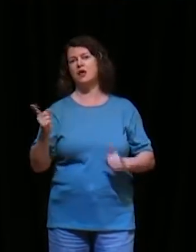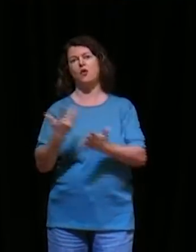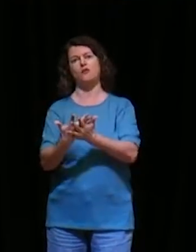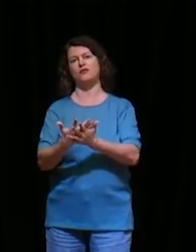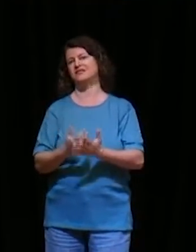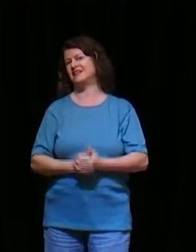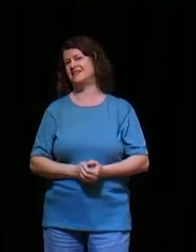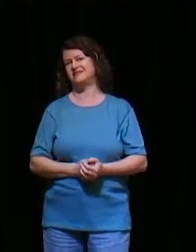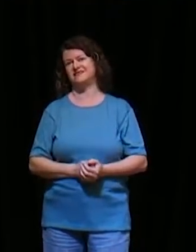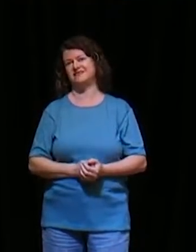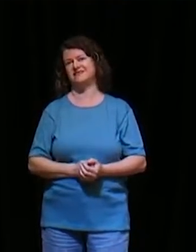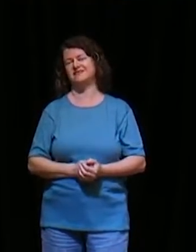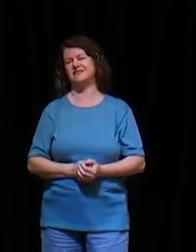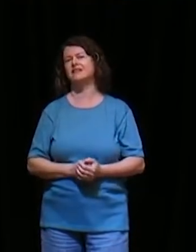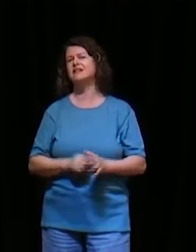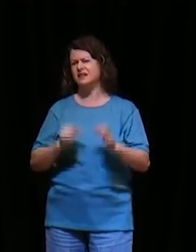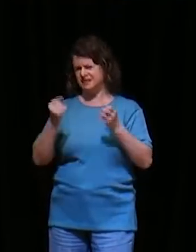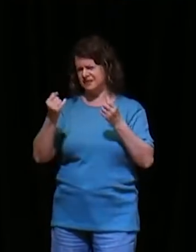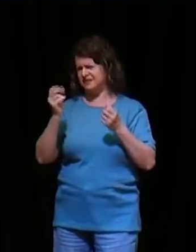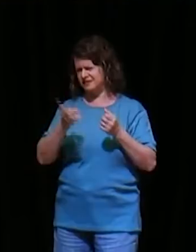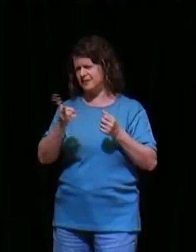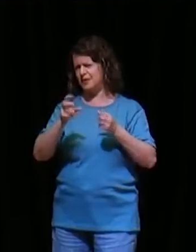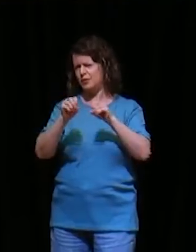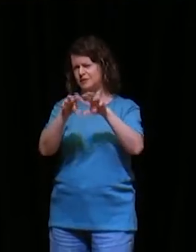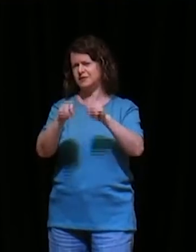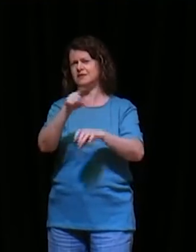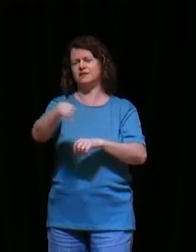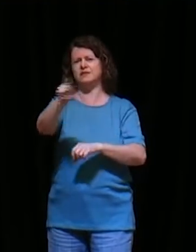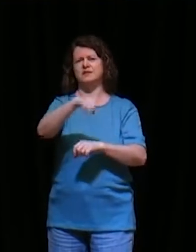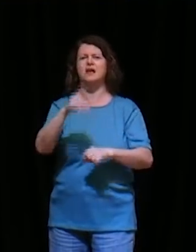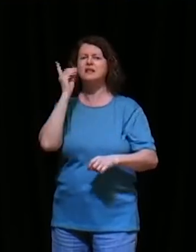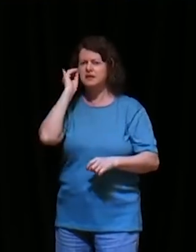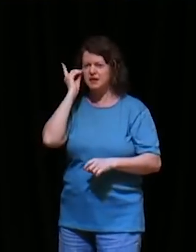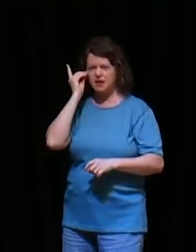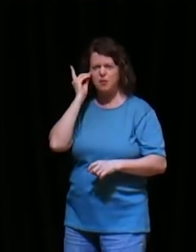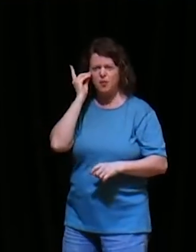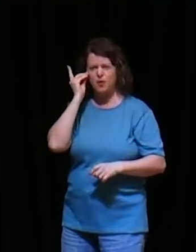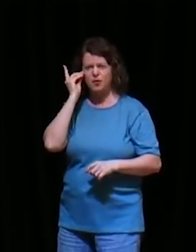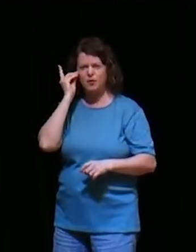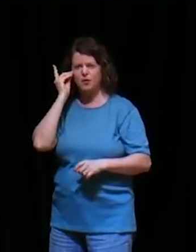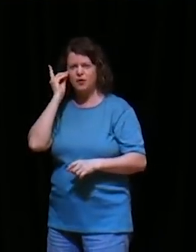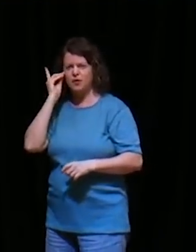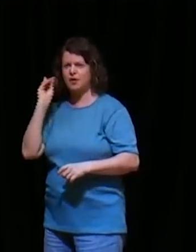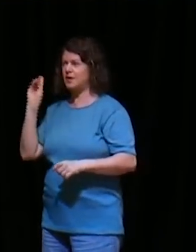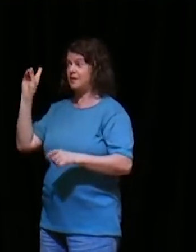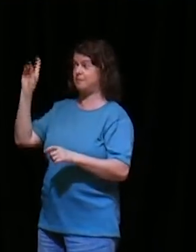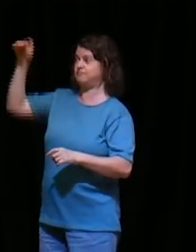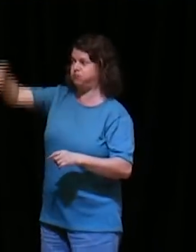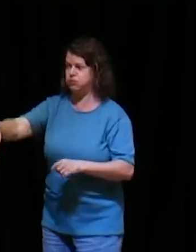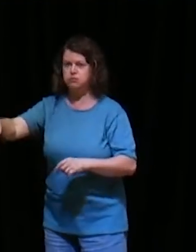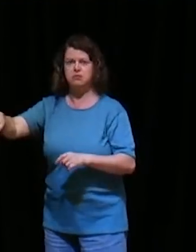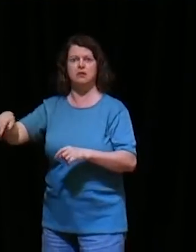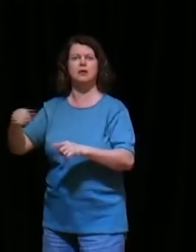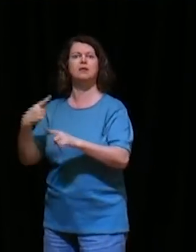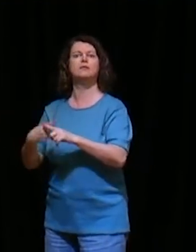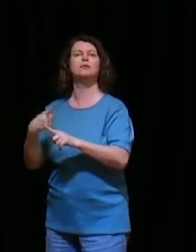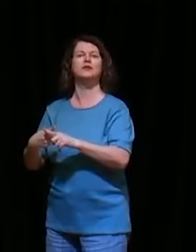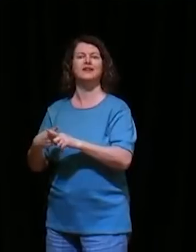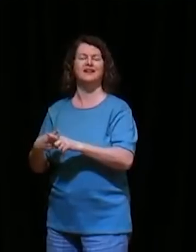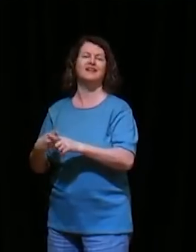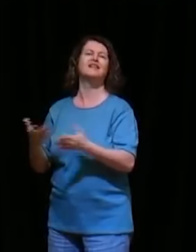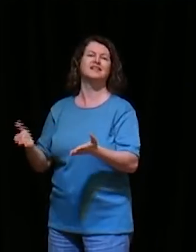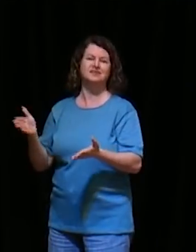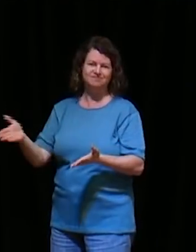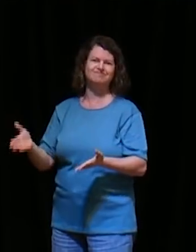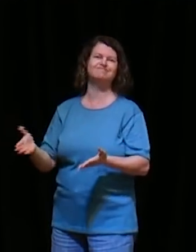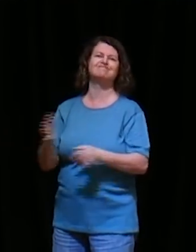que espírito imundo, ele se alimenta, de pecado, e ele guardava, ele nutriu um ódio, tão grande, pelo seu pai, que toda vez,